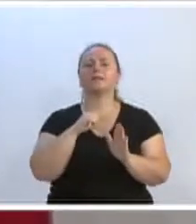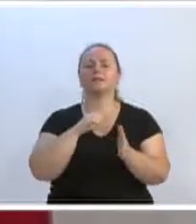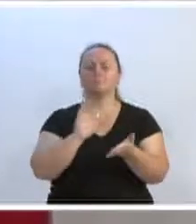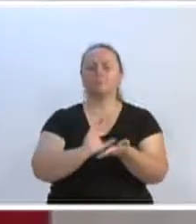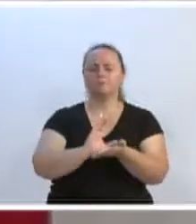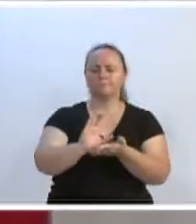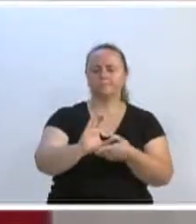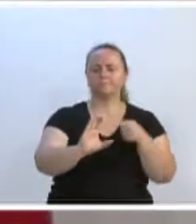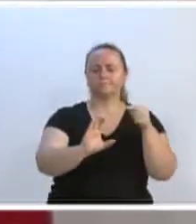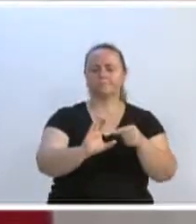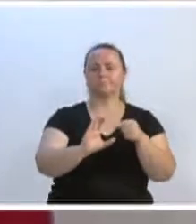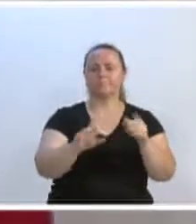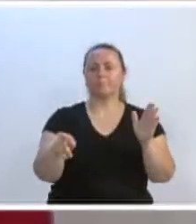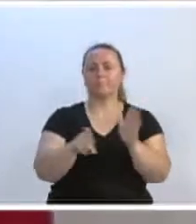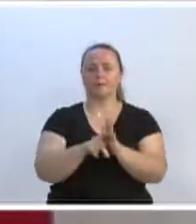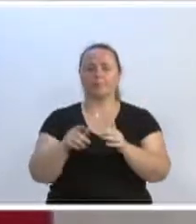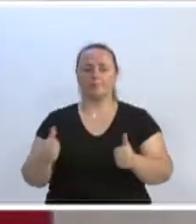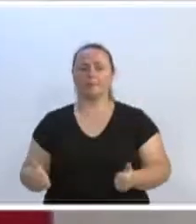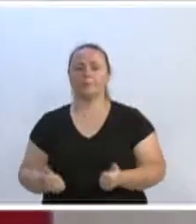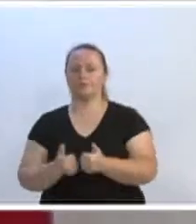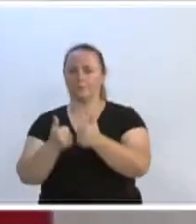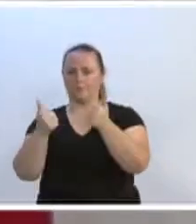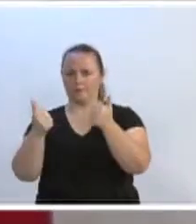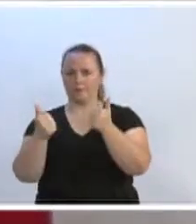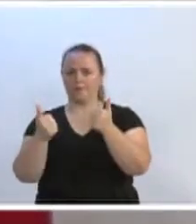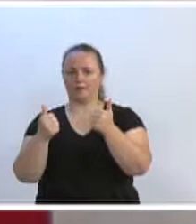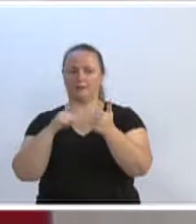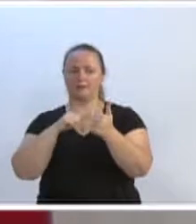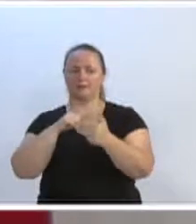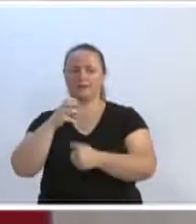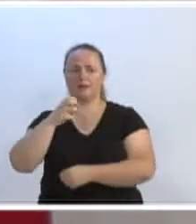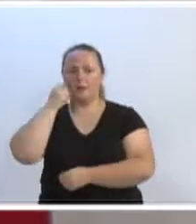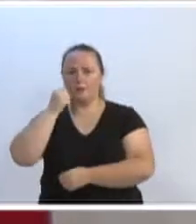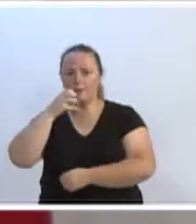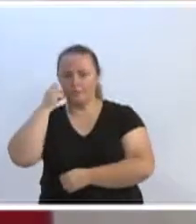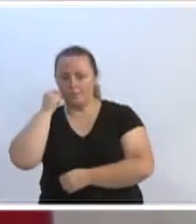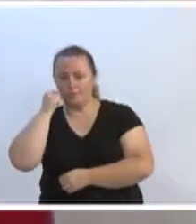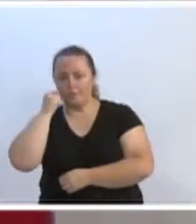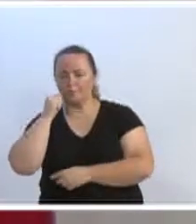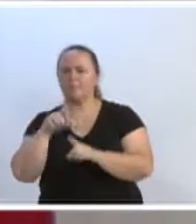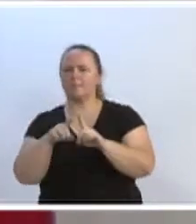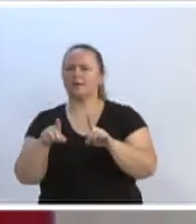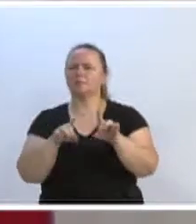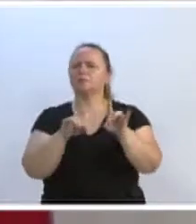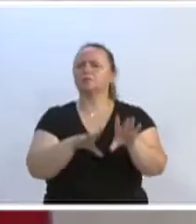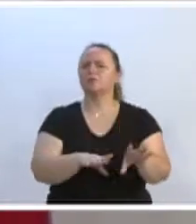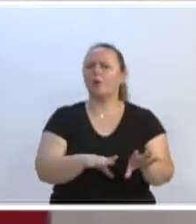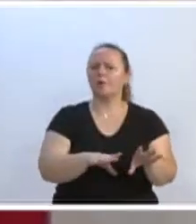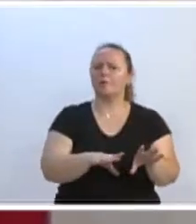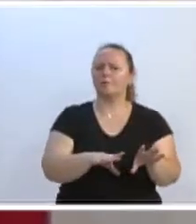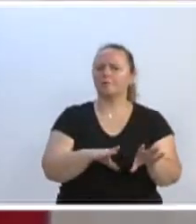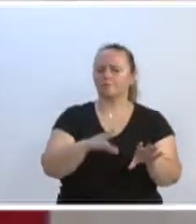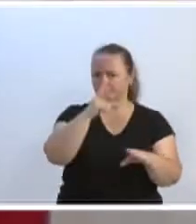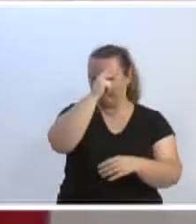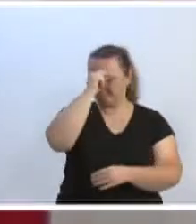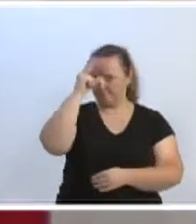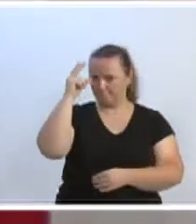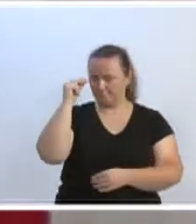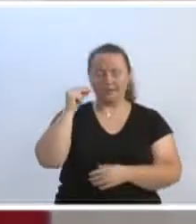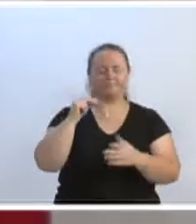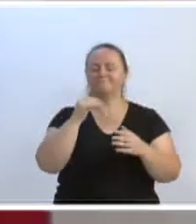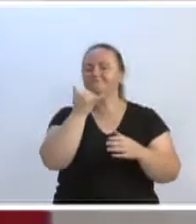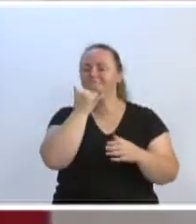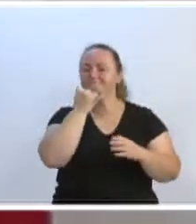o Fundo Municipal de Apoio à Cultura, dos saldos positivos. E também das sobras do Legislativo, que vai para o Executivo,